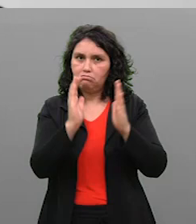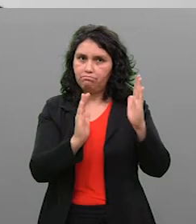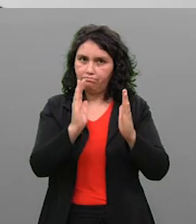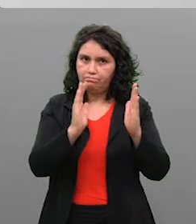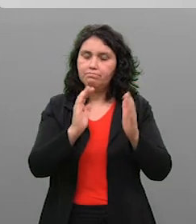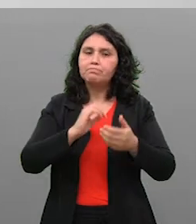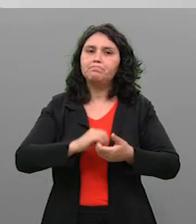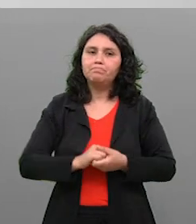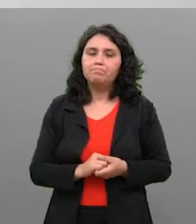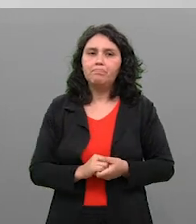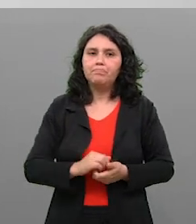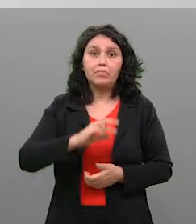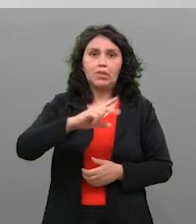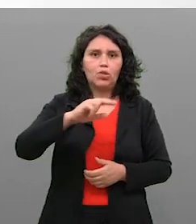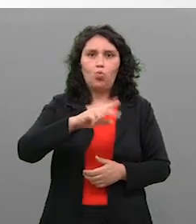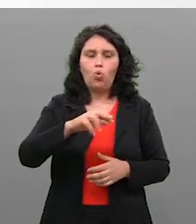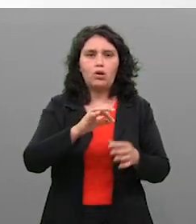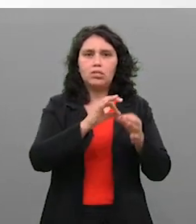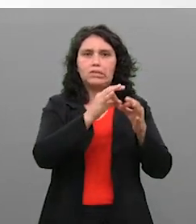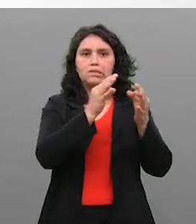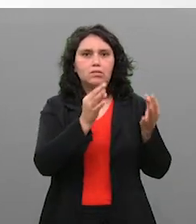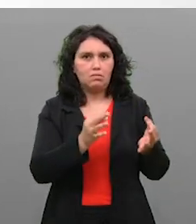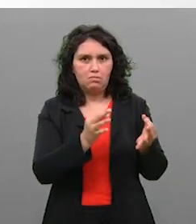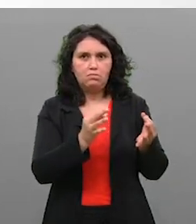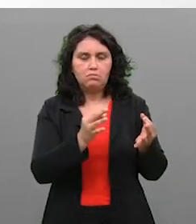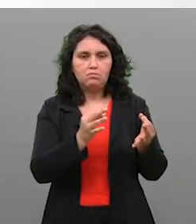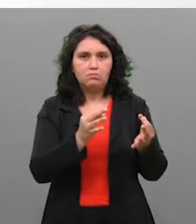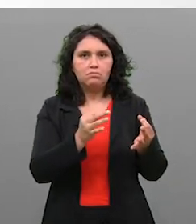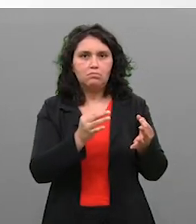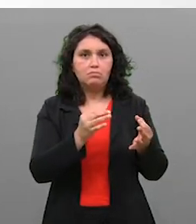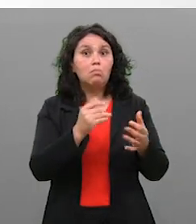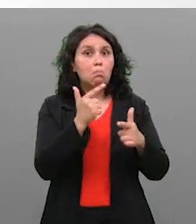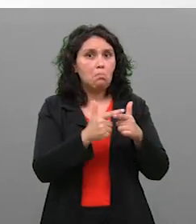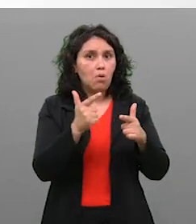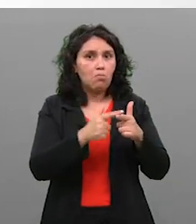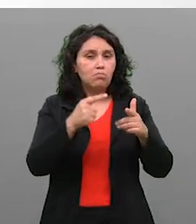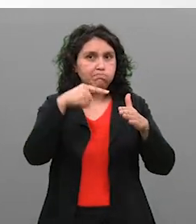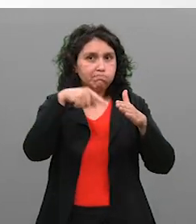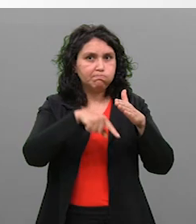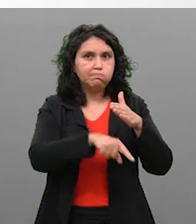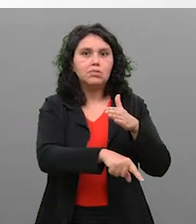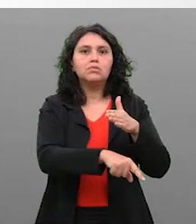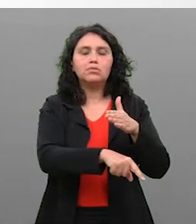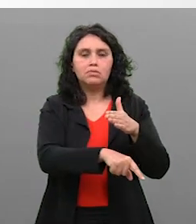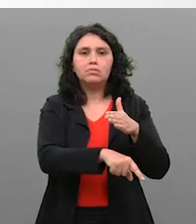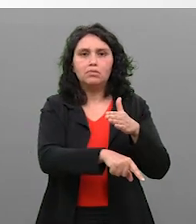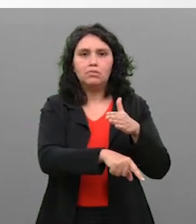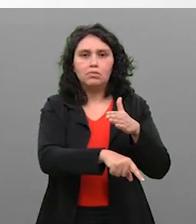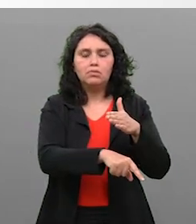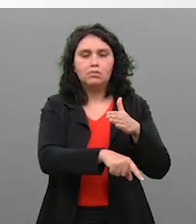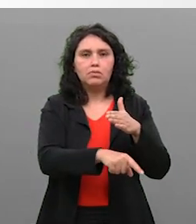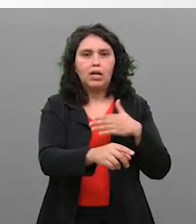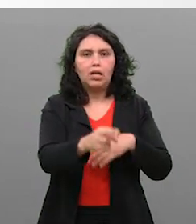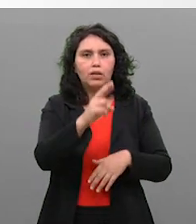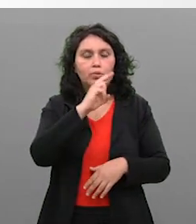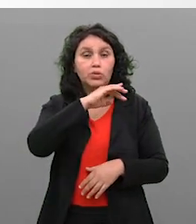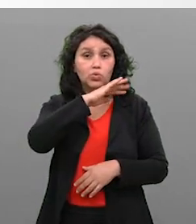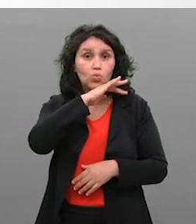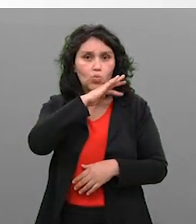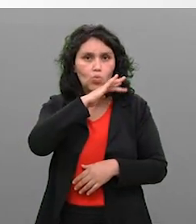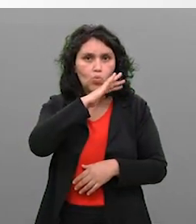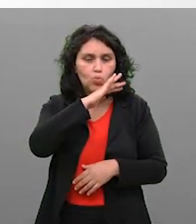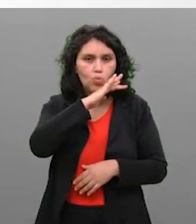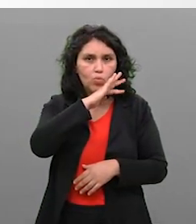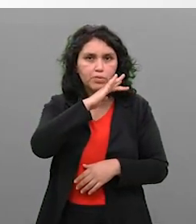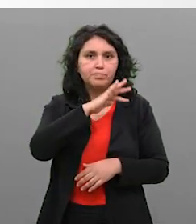nova que está se reconstituindo ali. Não é uma questão simples e pode ter uma consequência grande. Daqui a pouco o procedimento pode ser, o